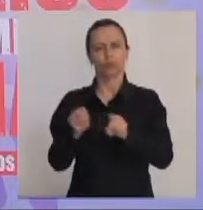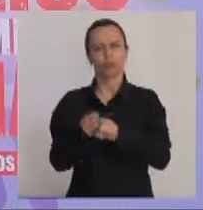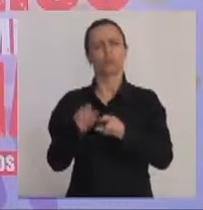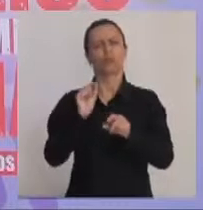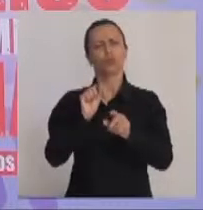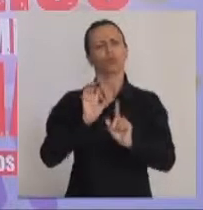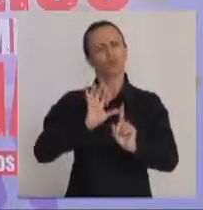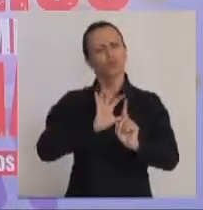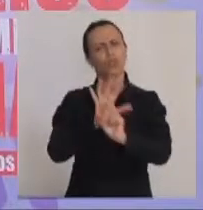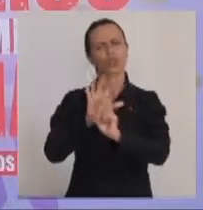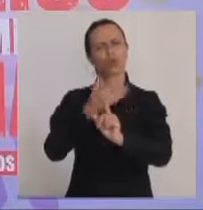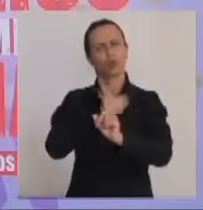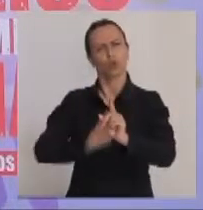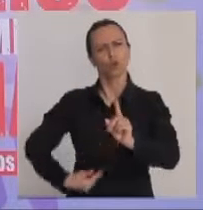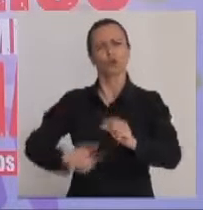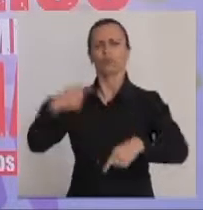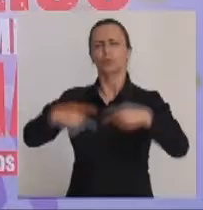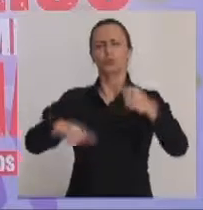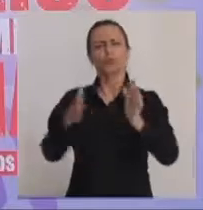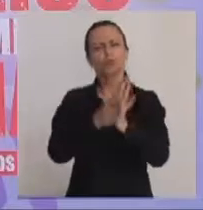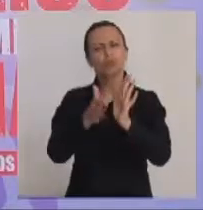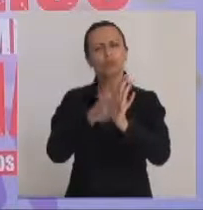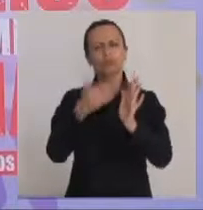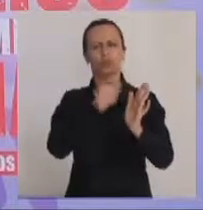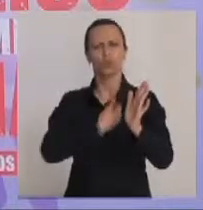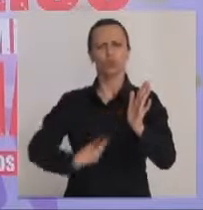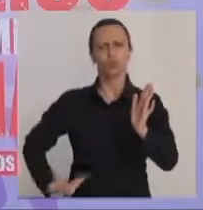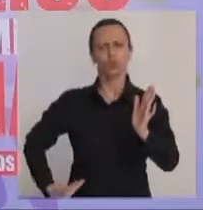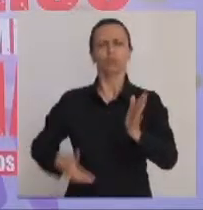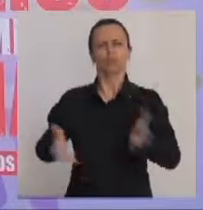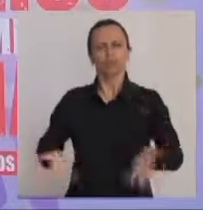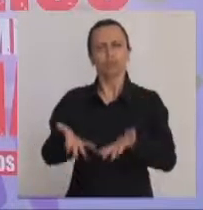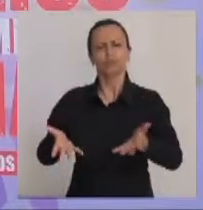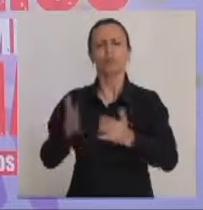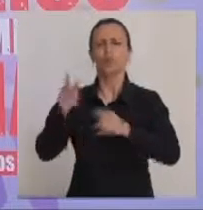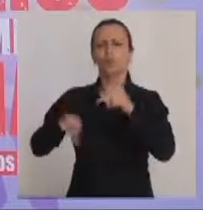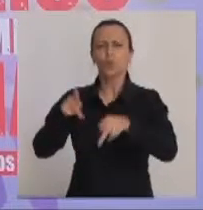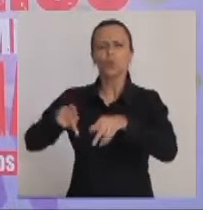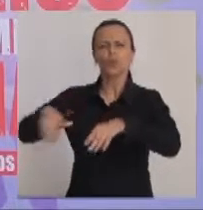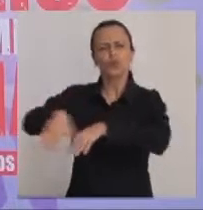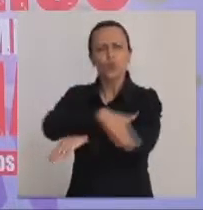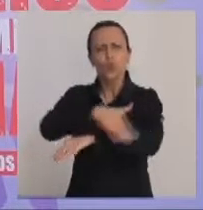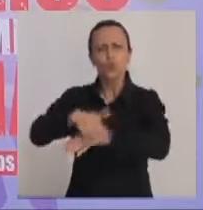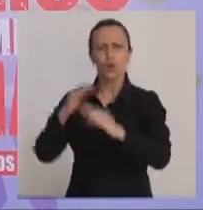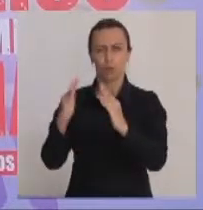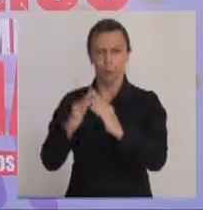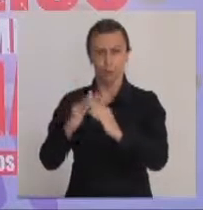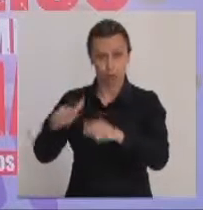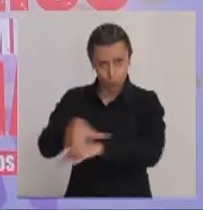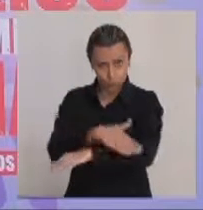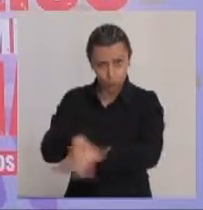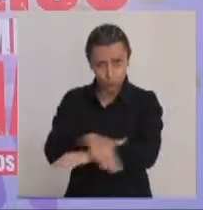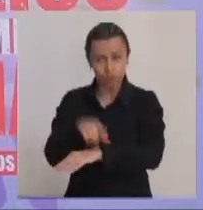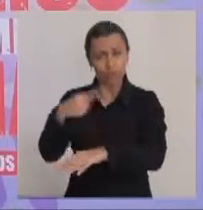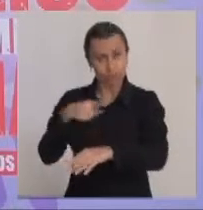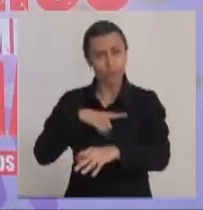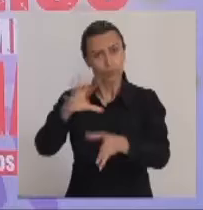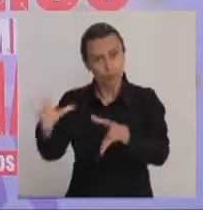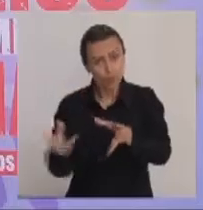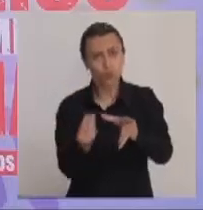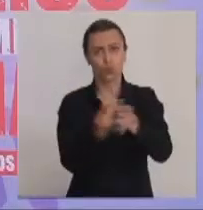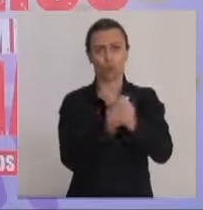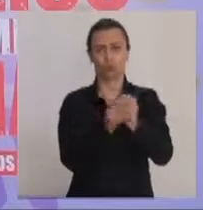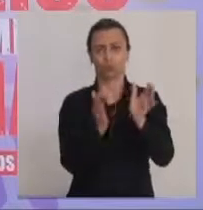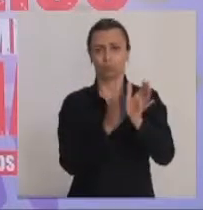intencionar o governo para que as políticas públicas sejam efetivadas e que a população de rua possa ter acesso a essas políticas, que elas possam ser